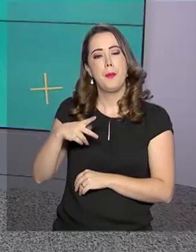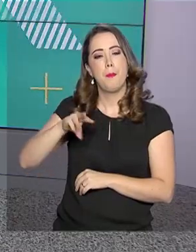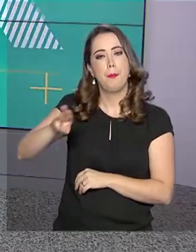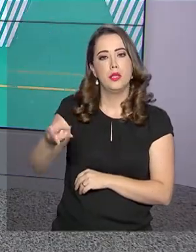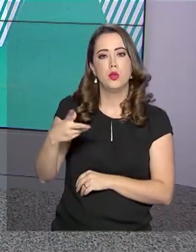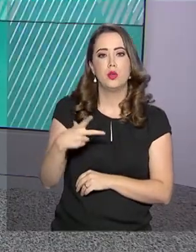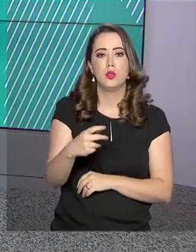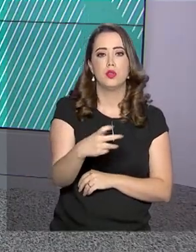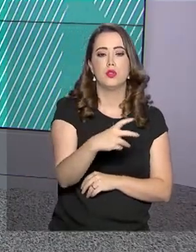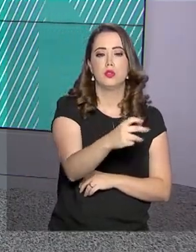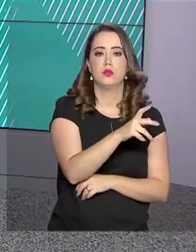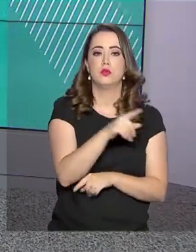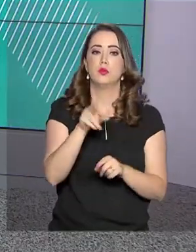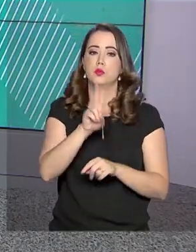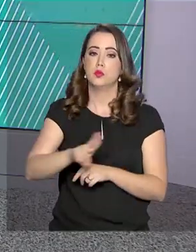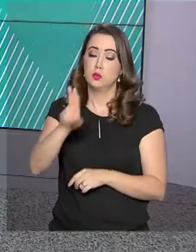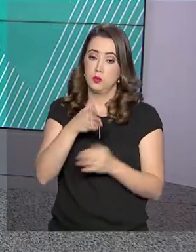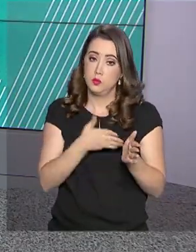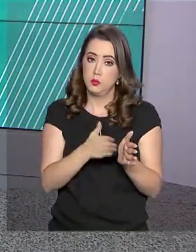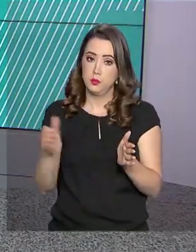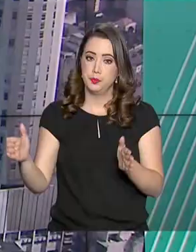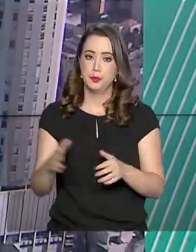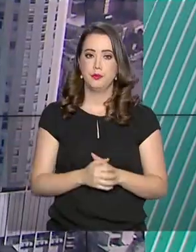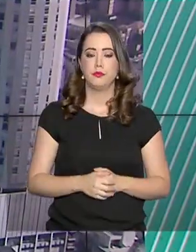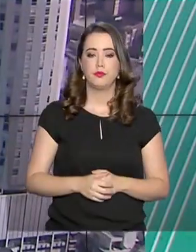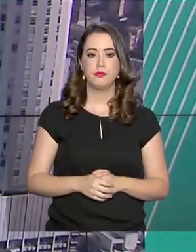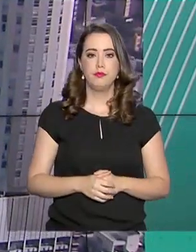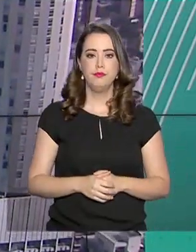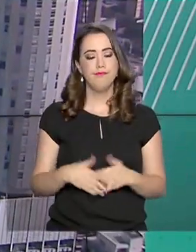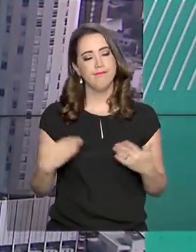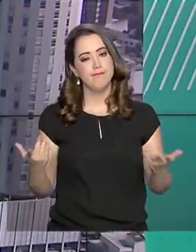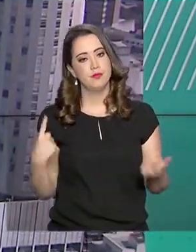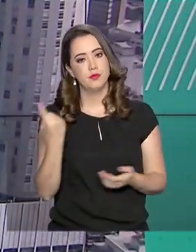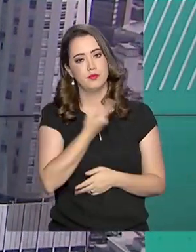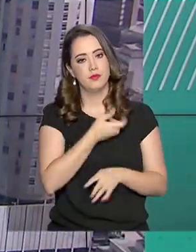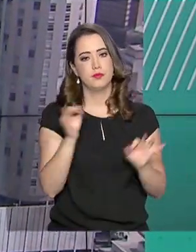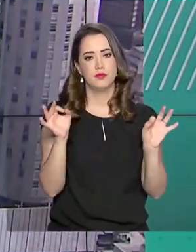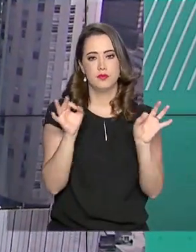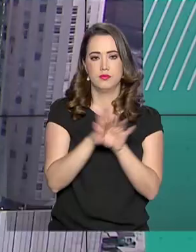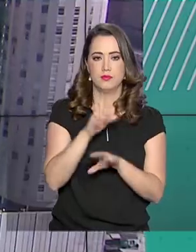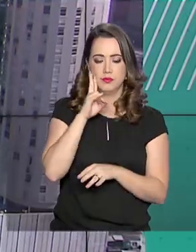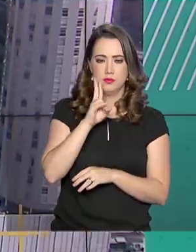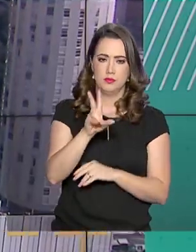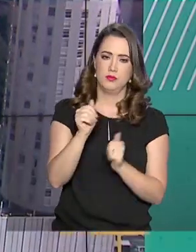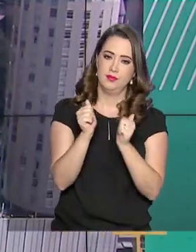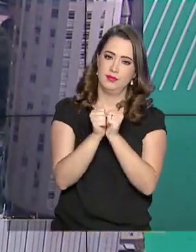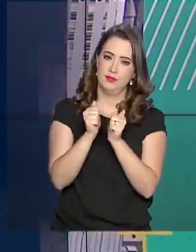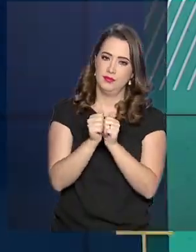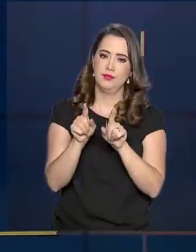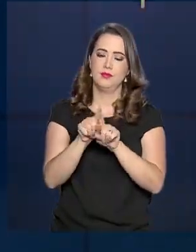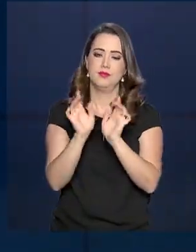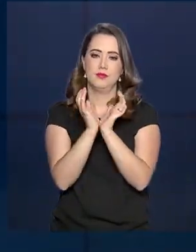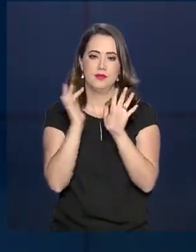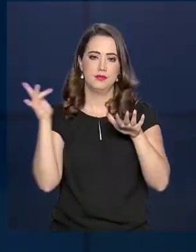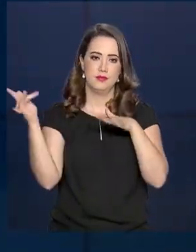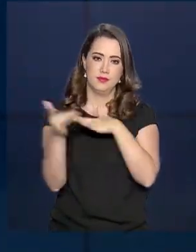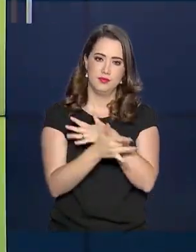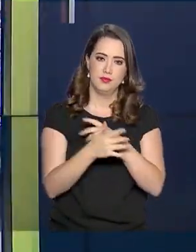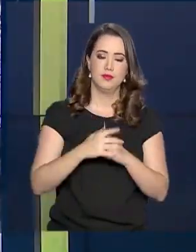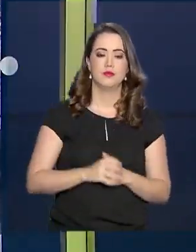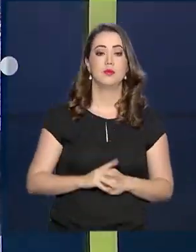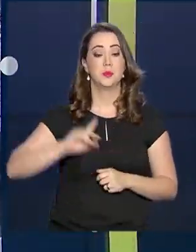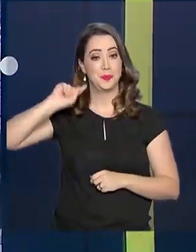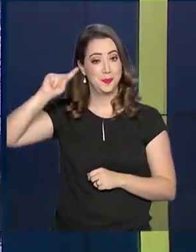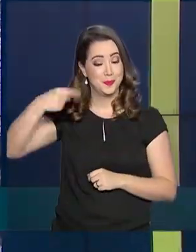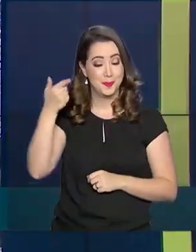para serem utilizadas nesta etapa. O governo agora fica por aqui. Acompanhe a gente também pelas nossas redes